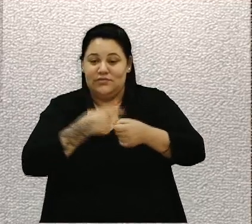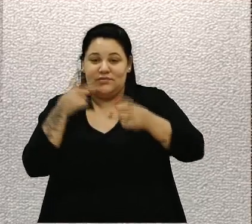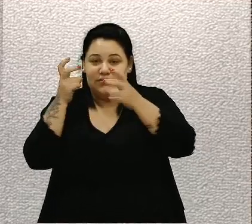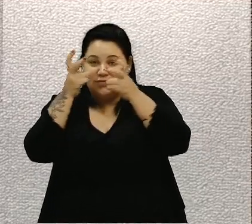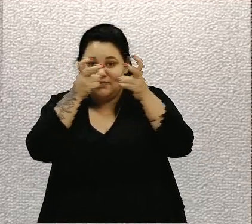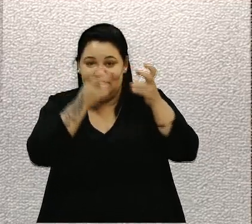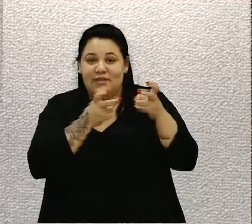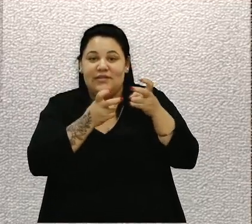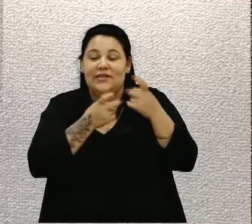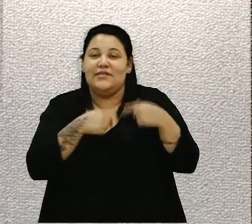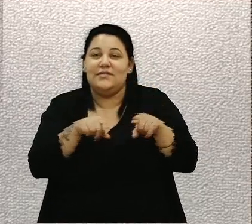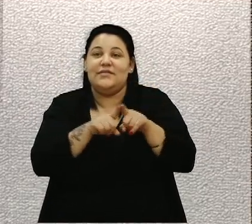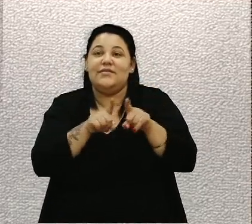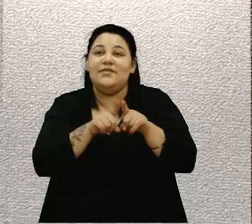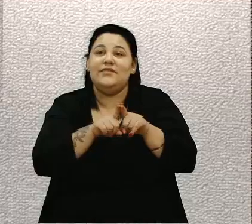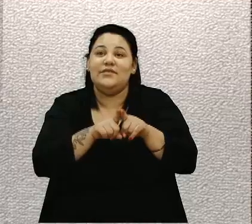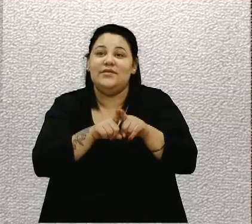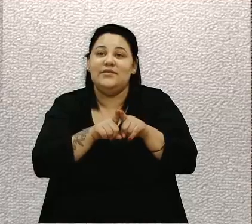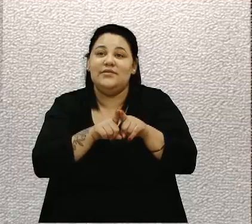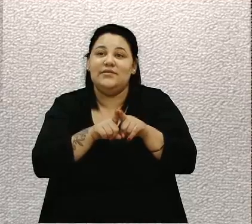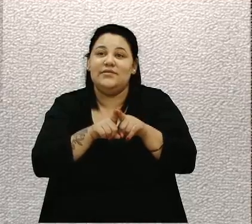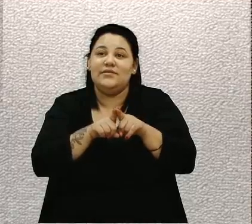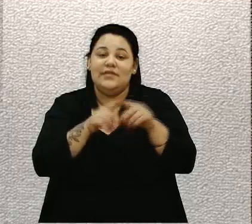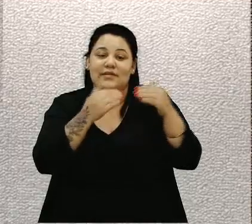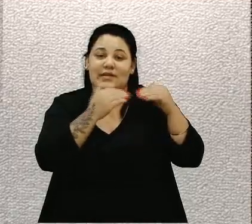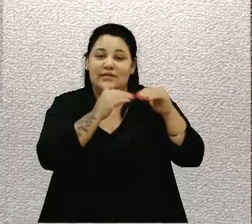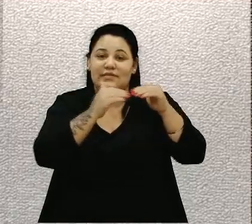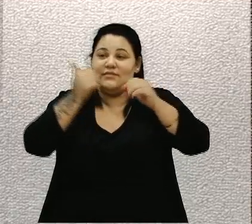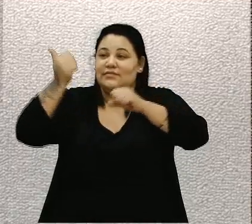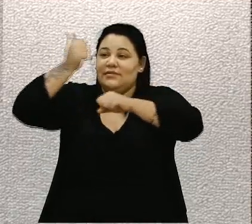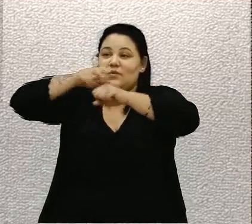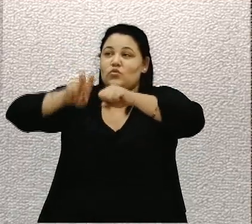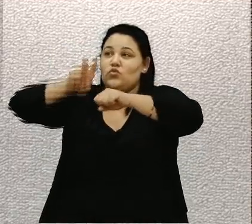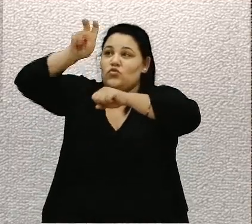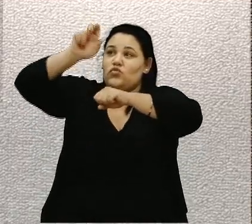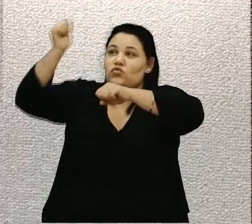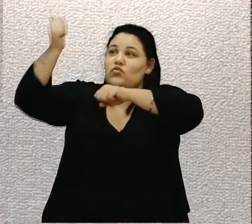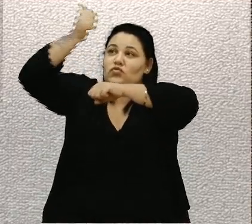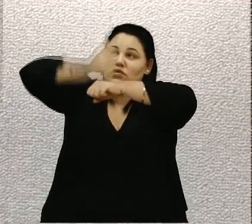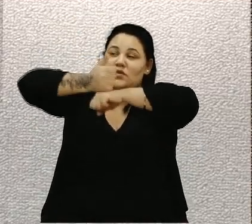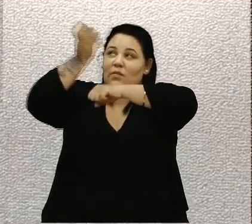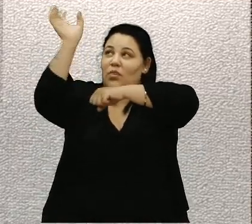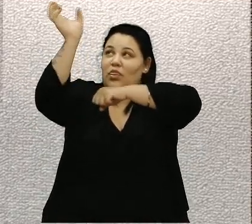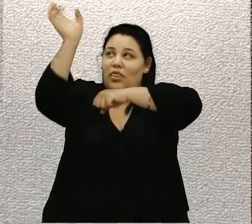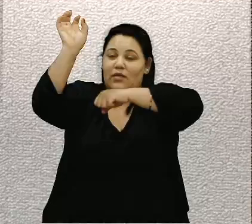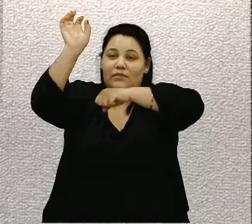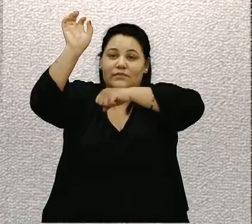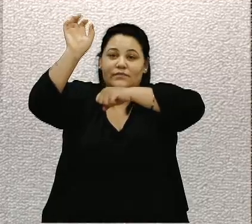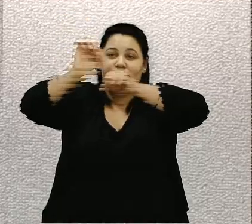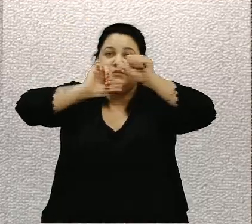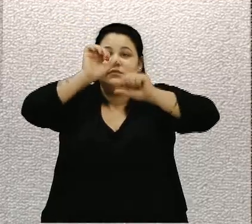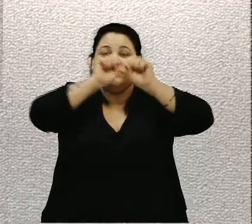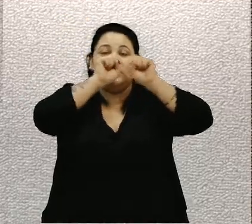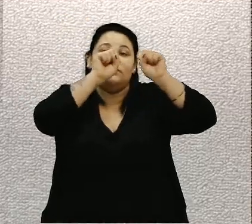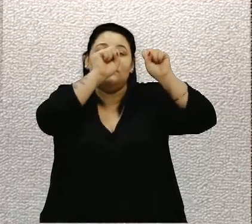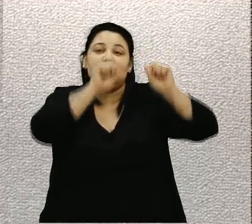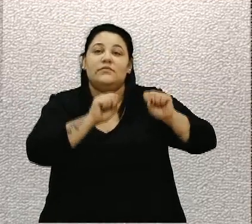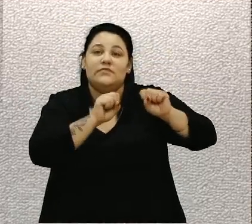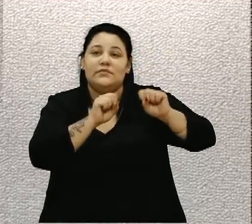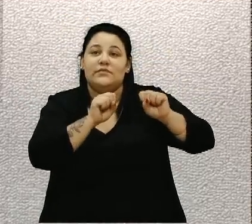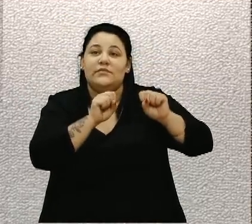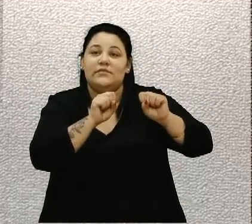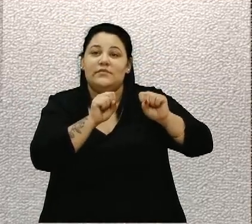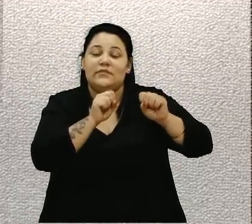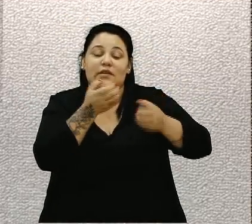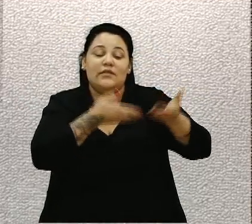trabalhando lá, trocando as lâmpadas, trocando, inclusive, o sistema antigo dos postes para os novos e